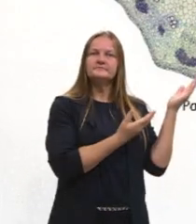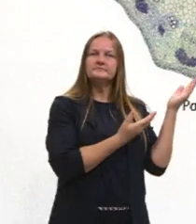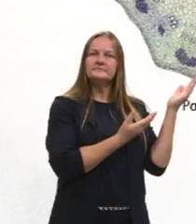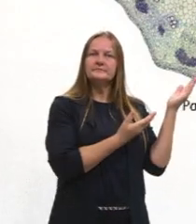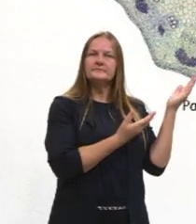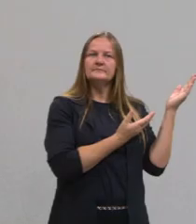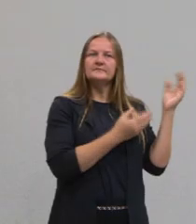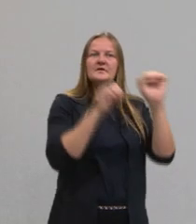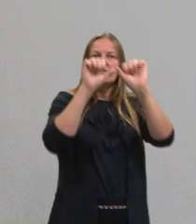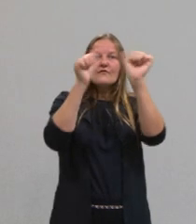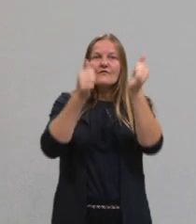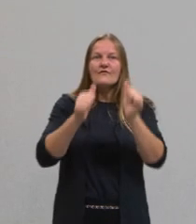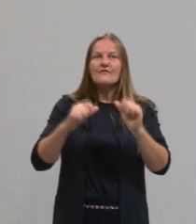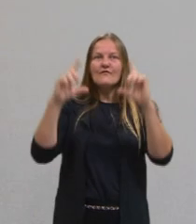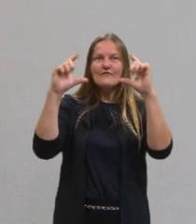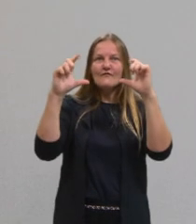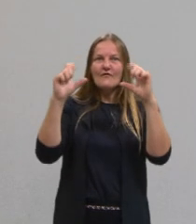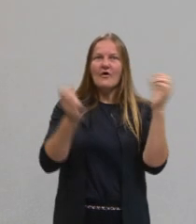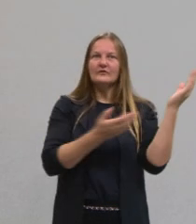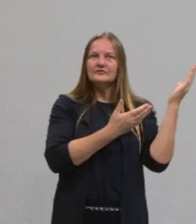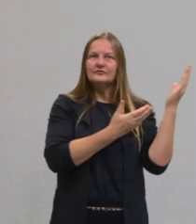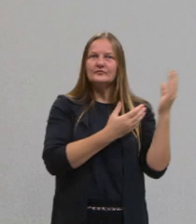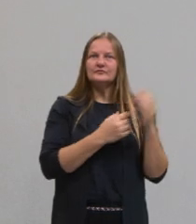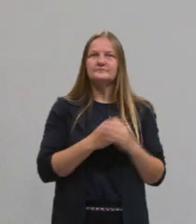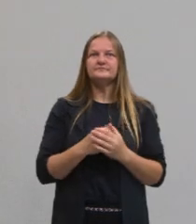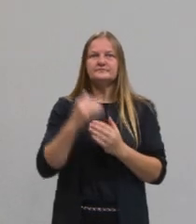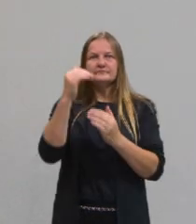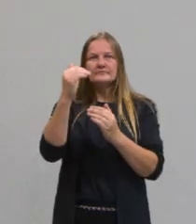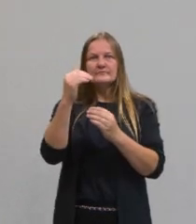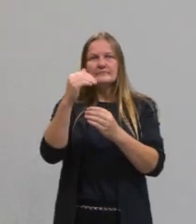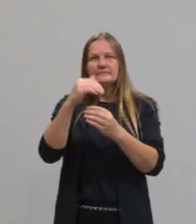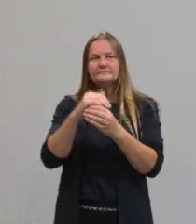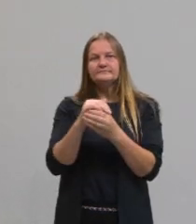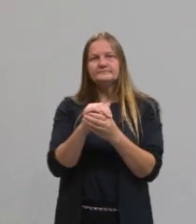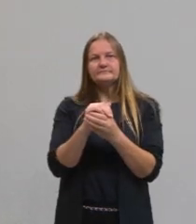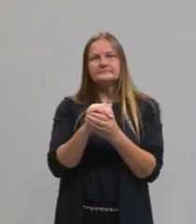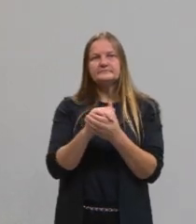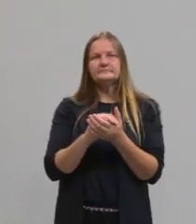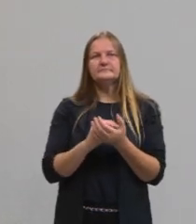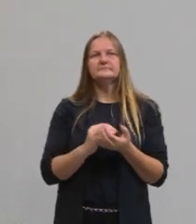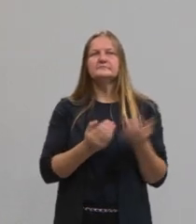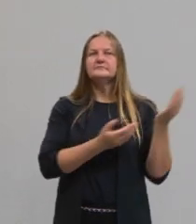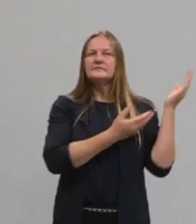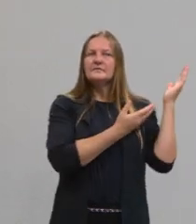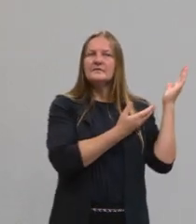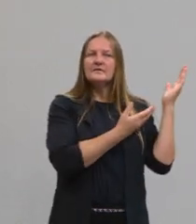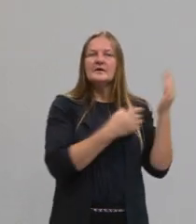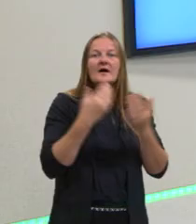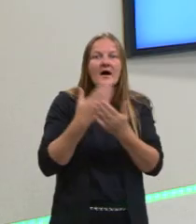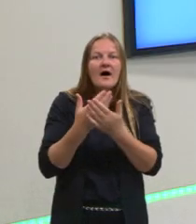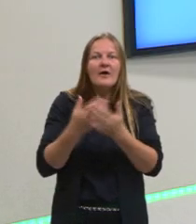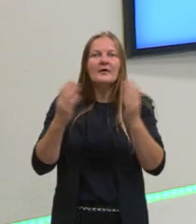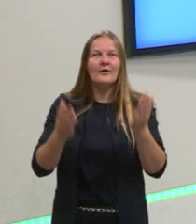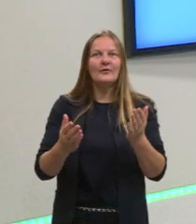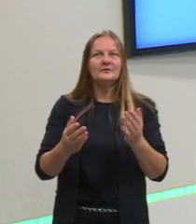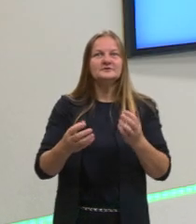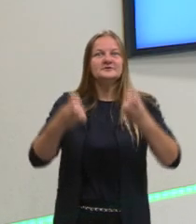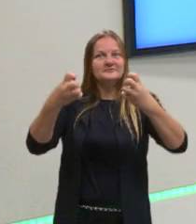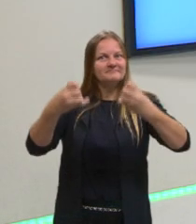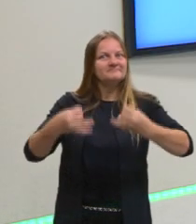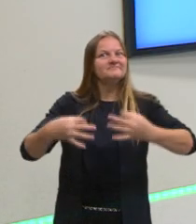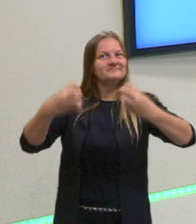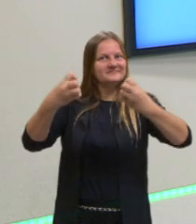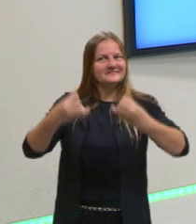ver na imagem que é a parte mais anterior ali da planta. Gente, a aula de hoje vai ser bem